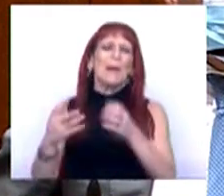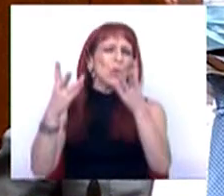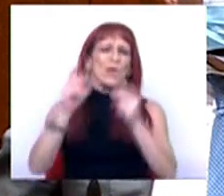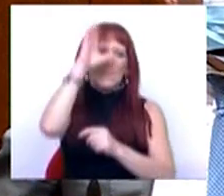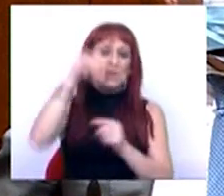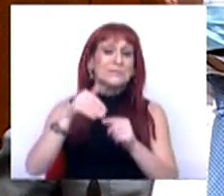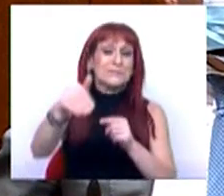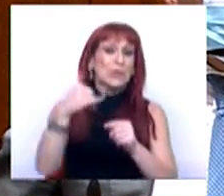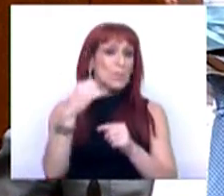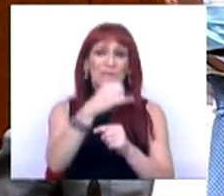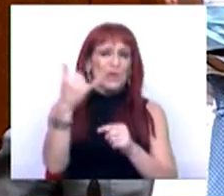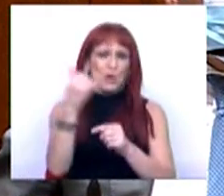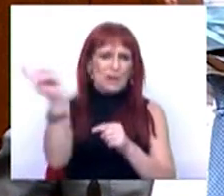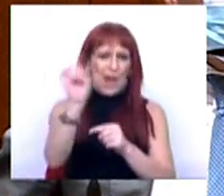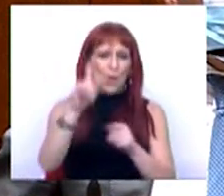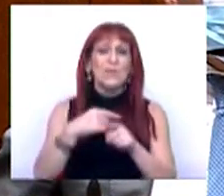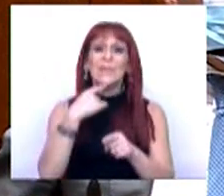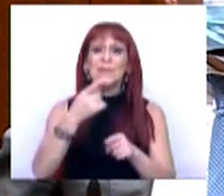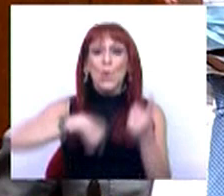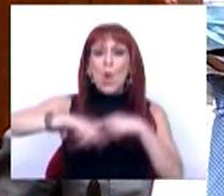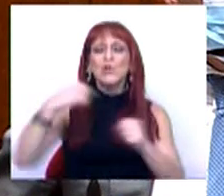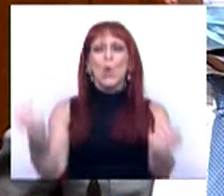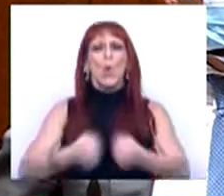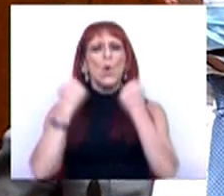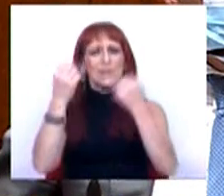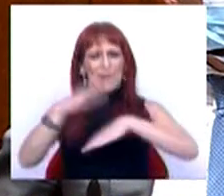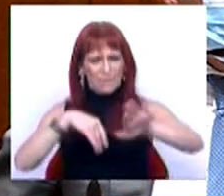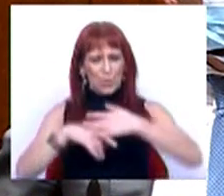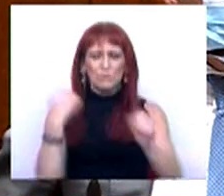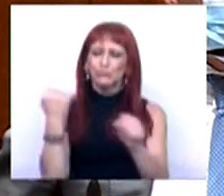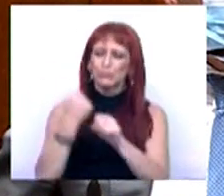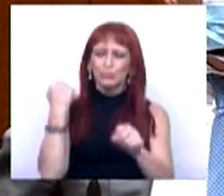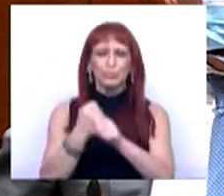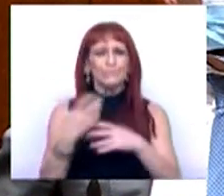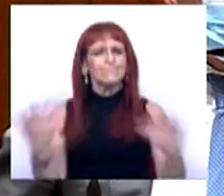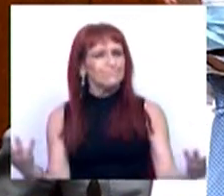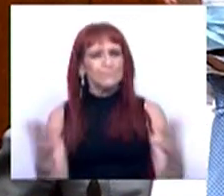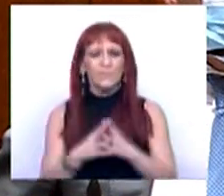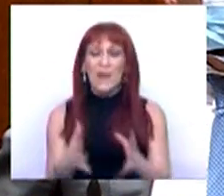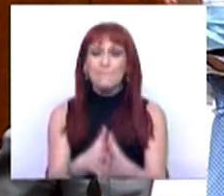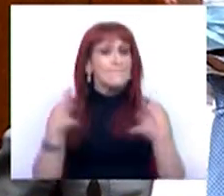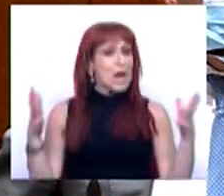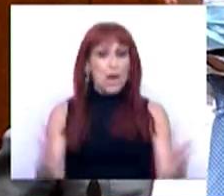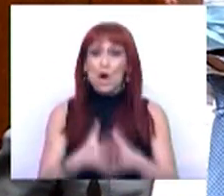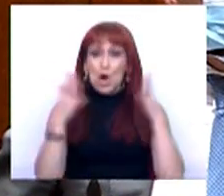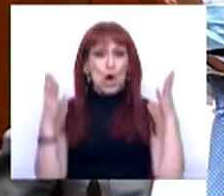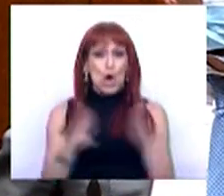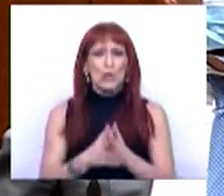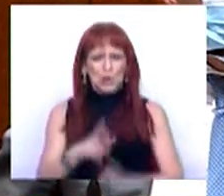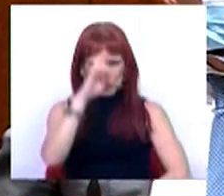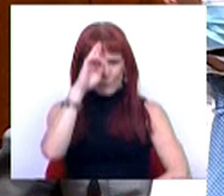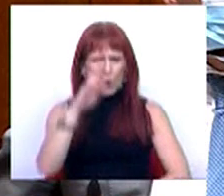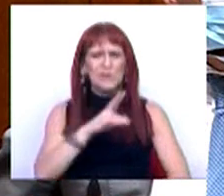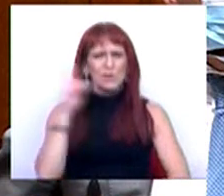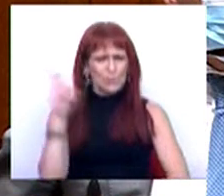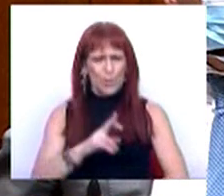orçamento de Estado para 2022, dizer que nós conseguimos fazer um exercício de maior esforço e de